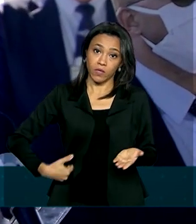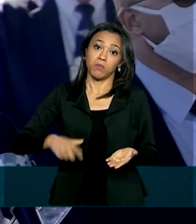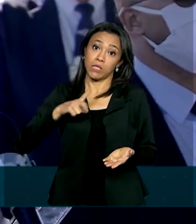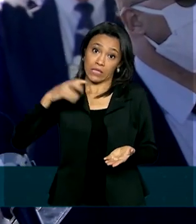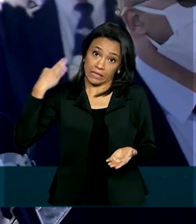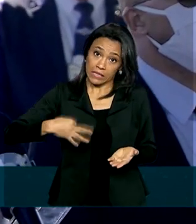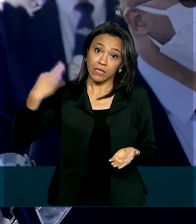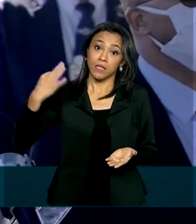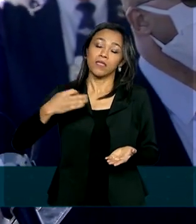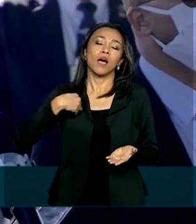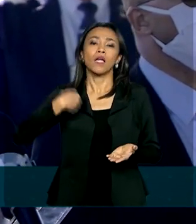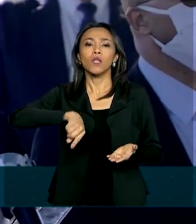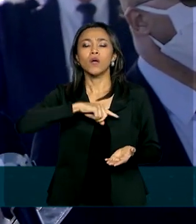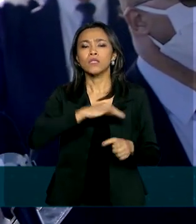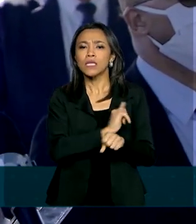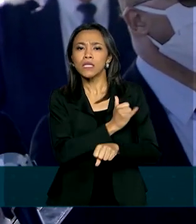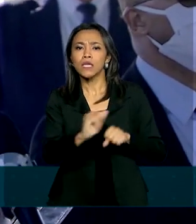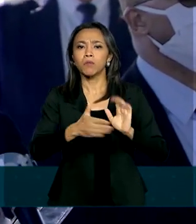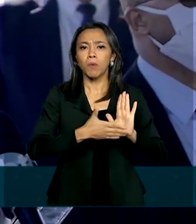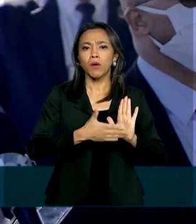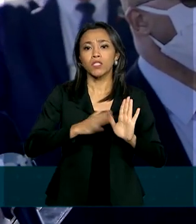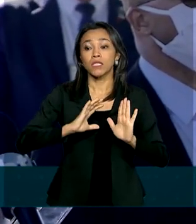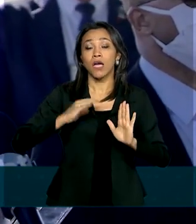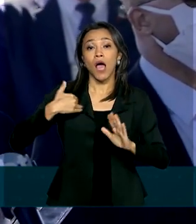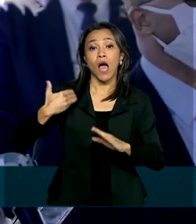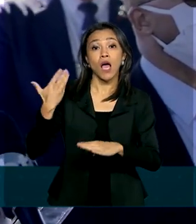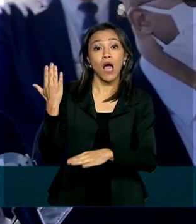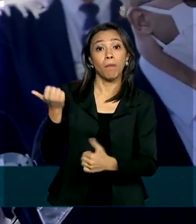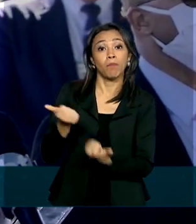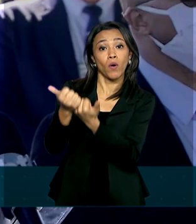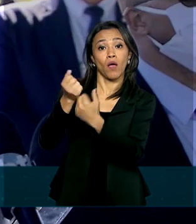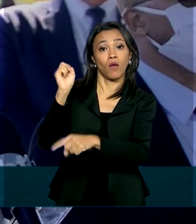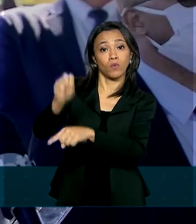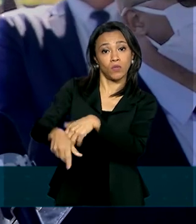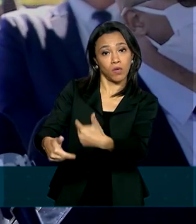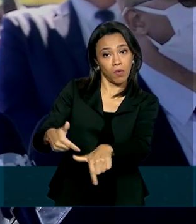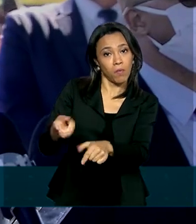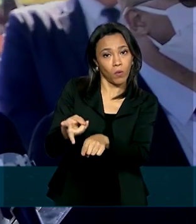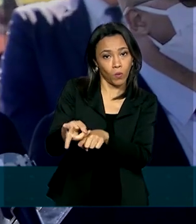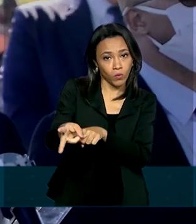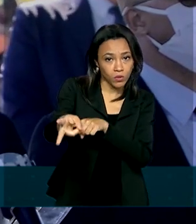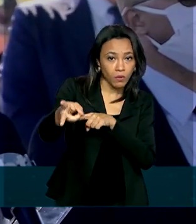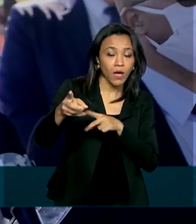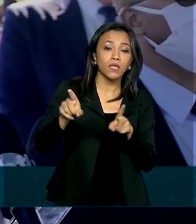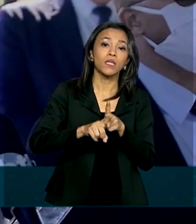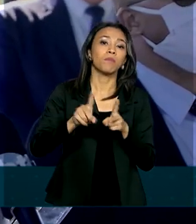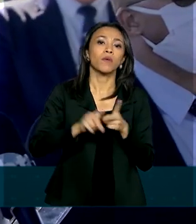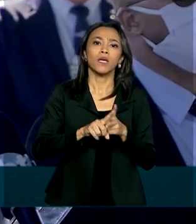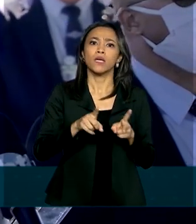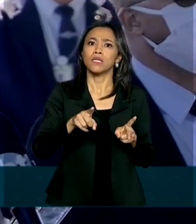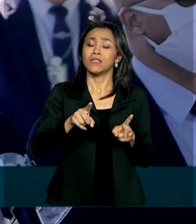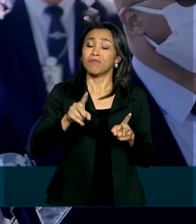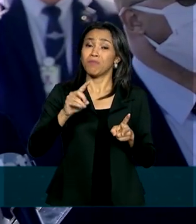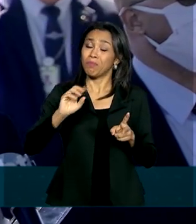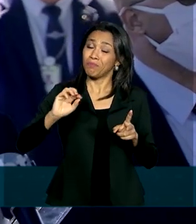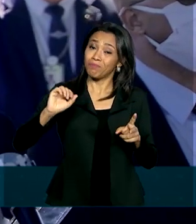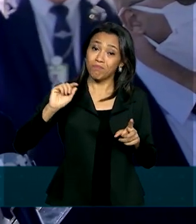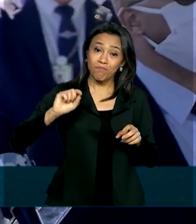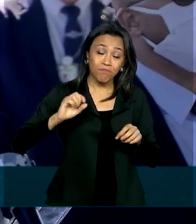medidas, além de salvar empregos no momento, salvou, está no salvante de um possível caos.